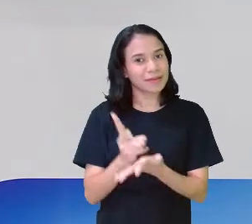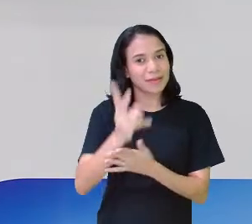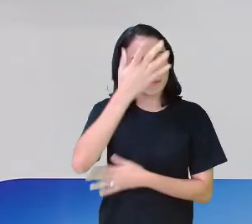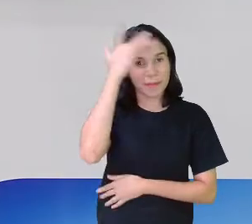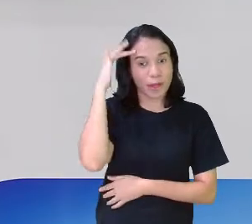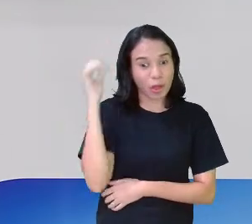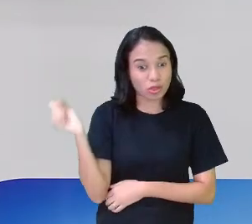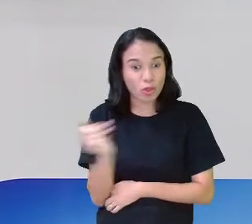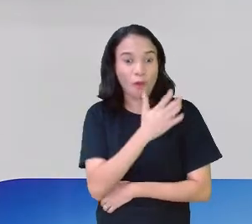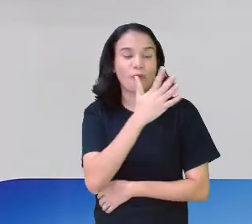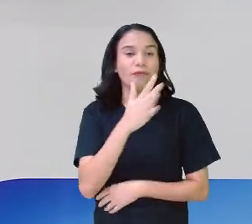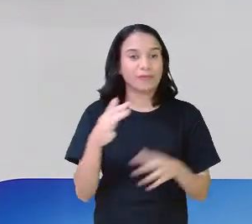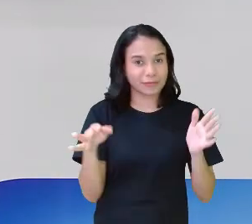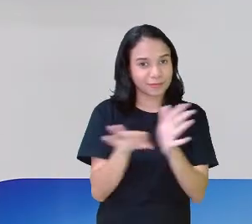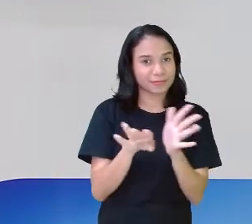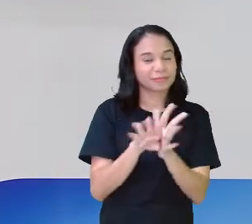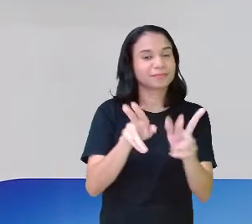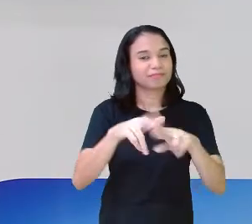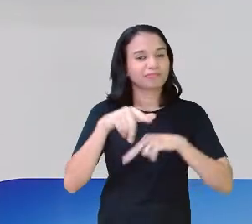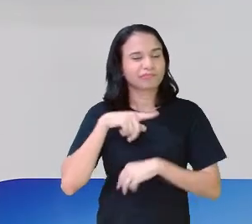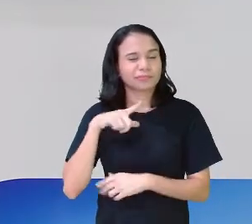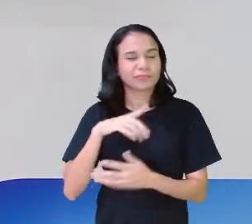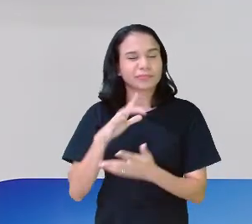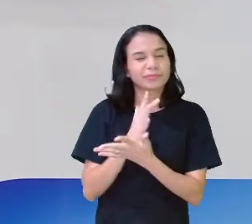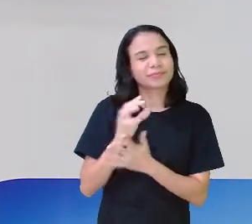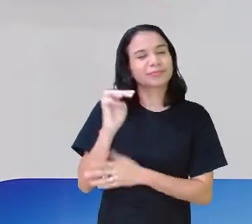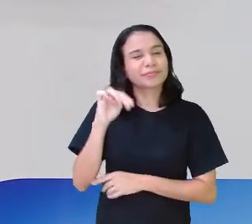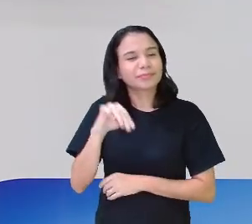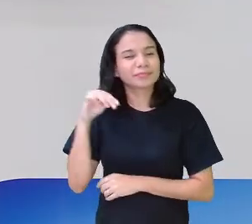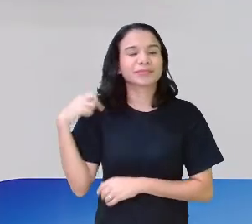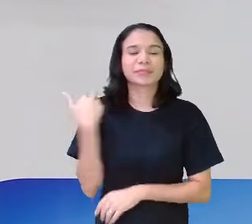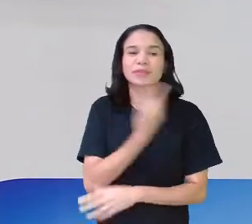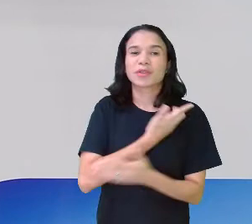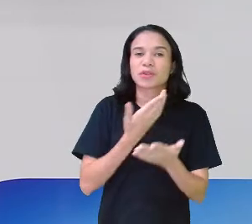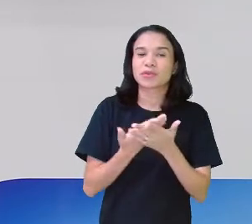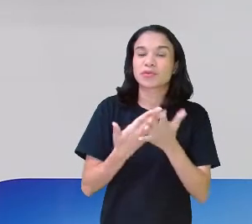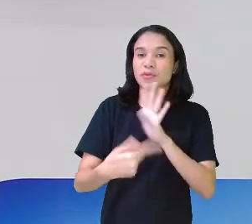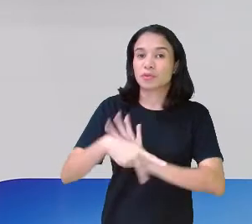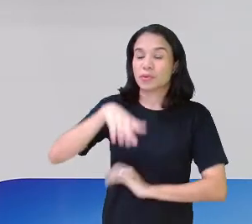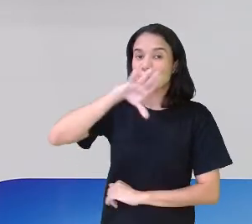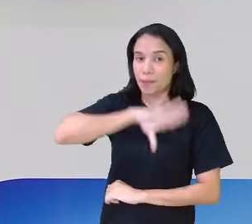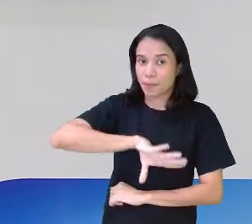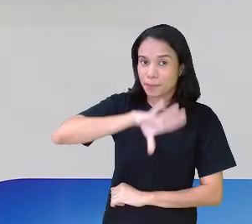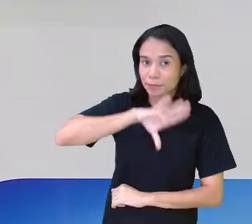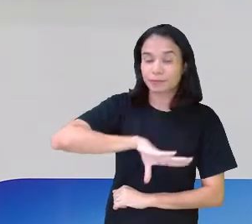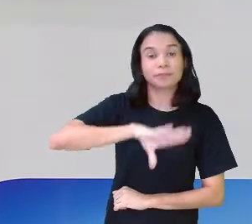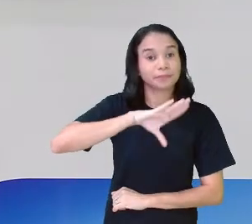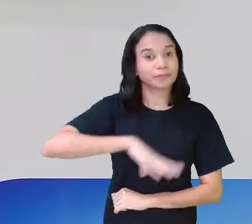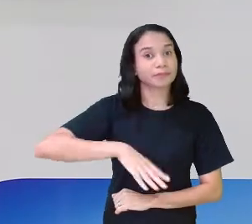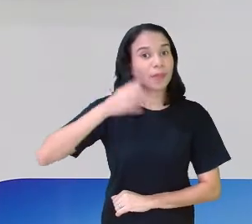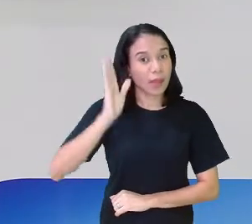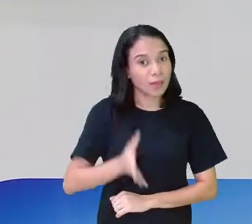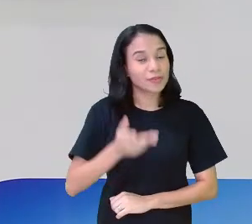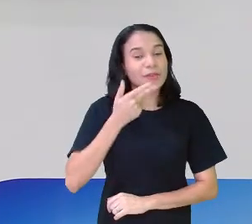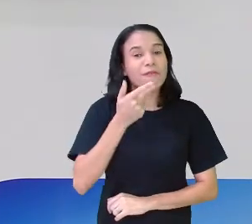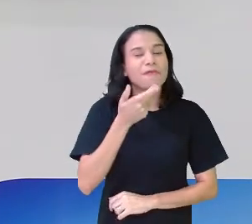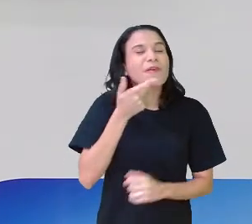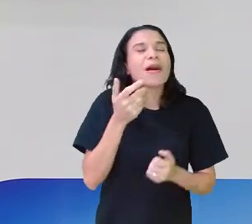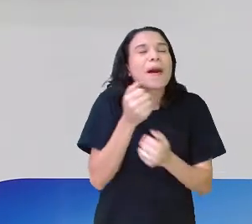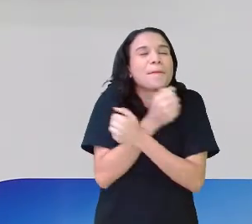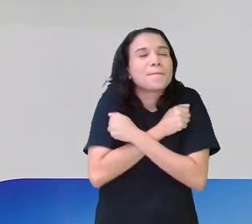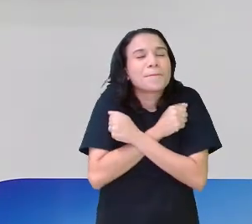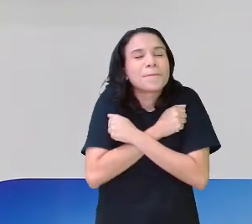Vamos passar aí alguns minutos trabalhando um pouquinho conteúdos de língua portuguesa. Já quero mandar um